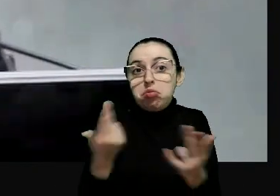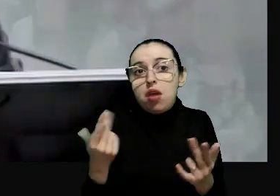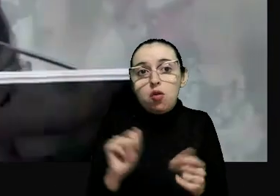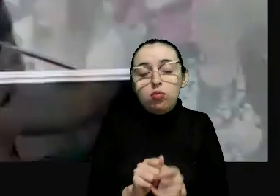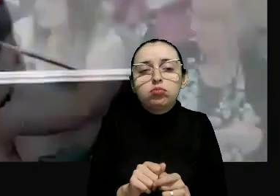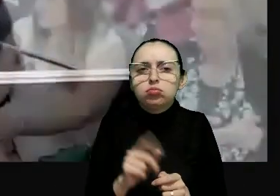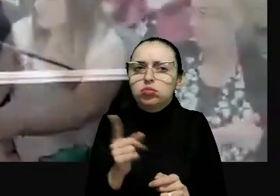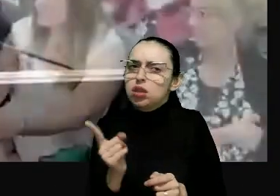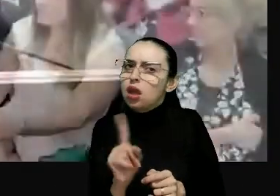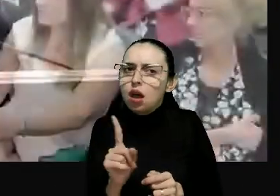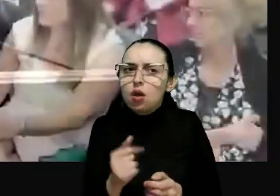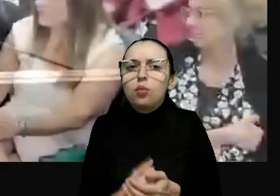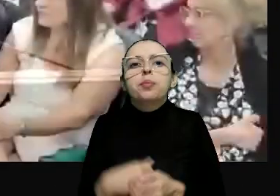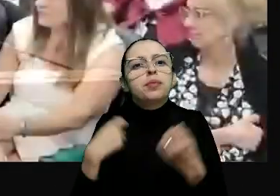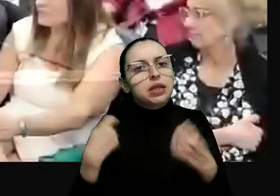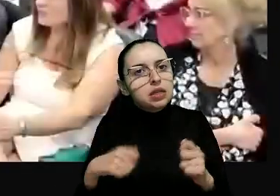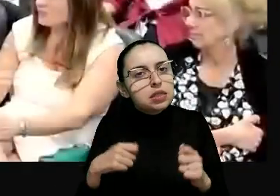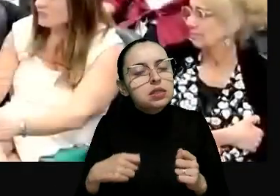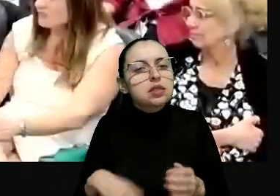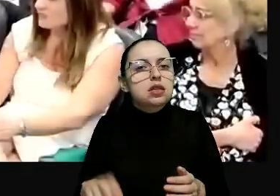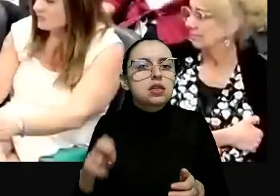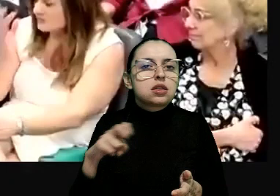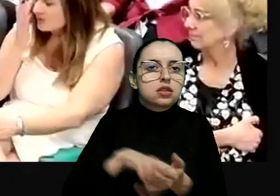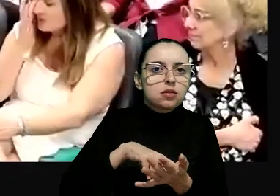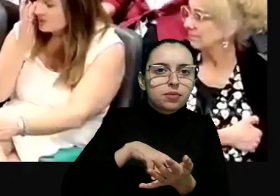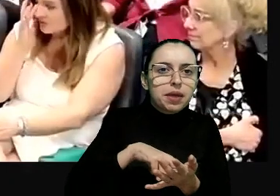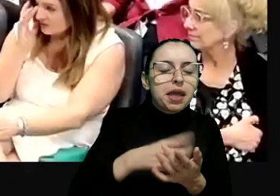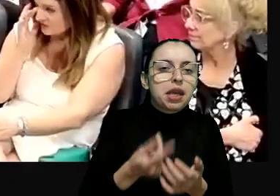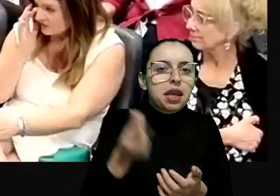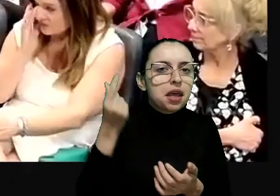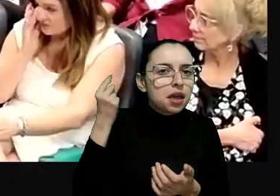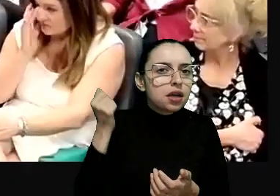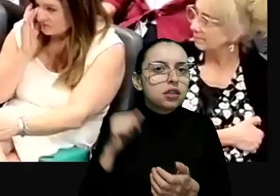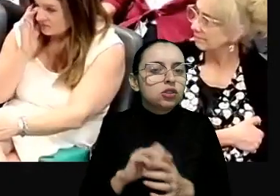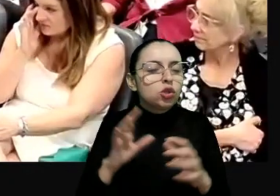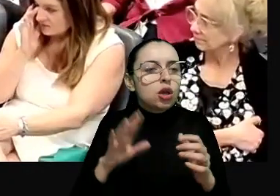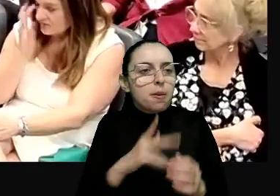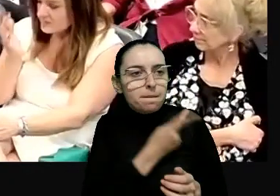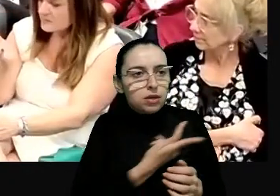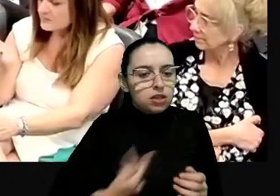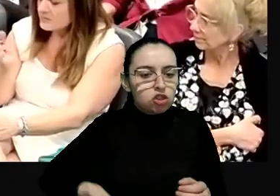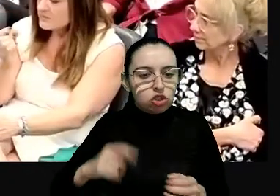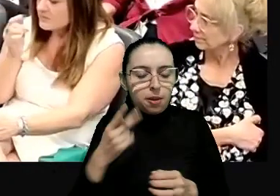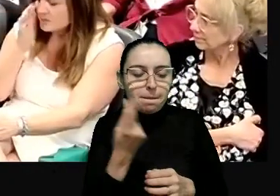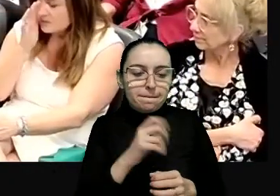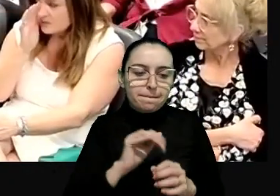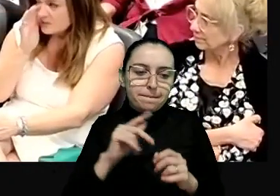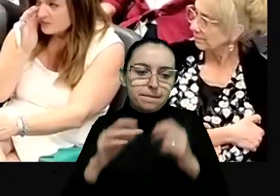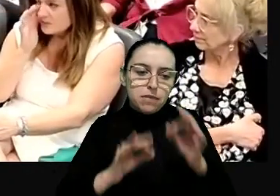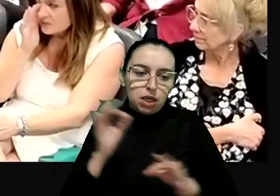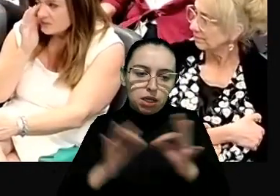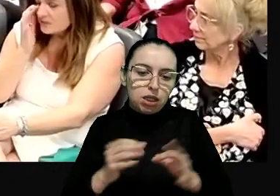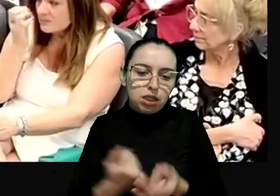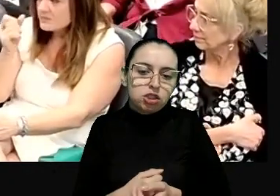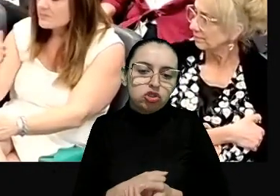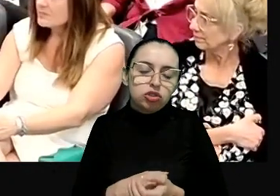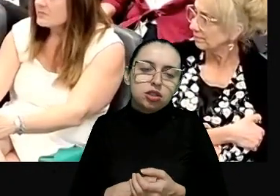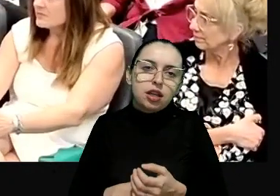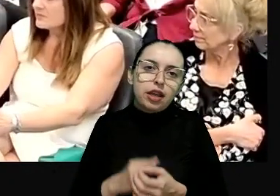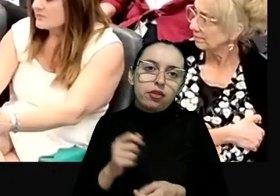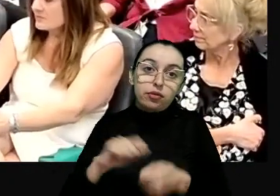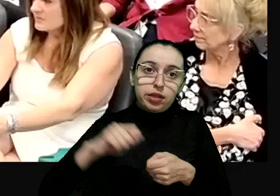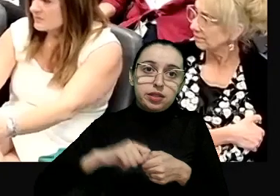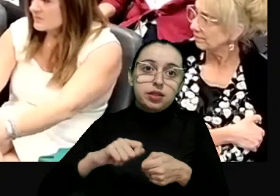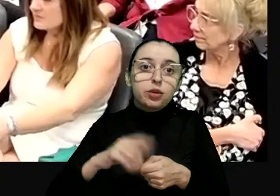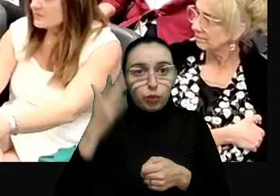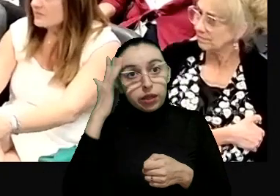no sistema carcerário. É necessário a audiência de custódia. Há ali um elenco de políticas públicas e de ações. Então, ali